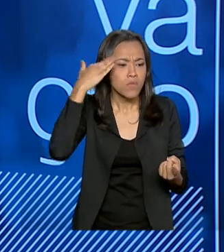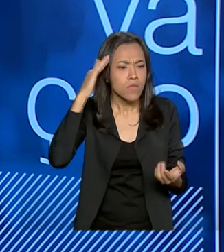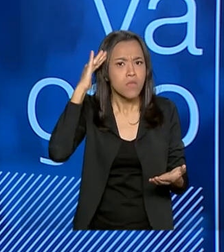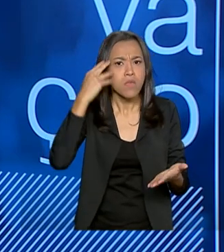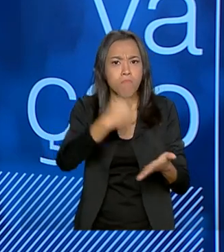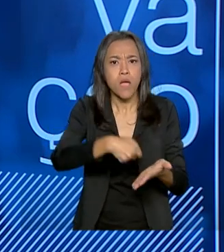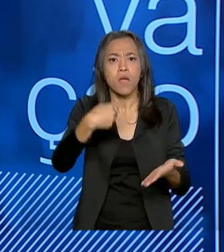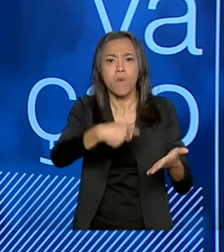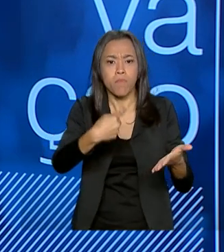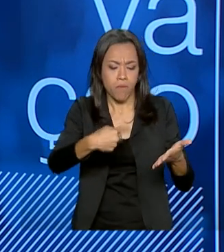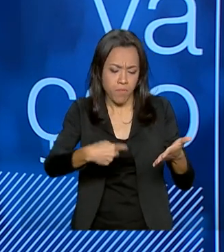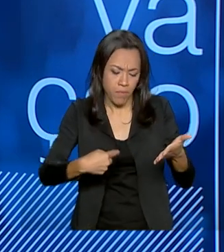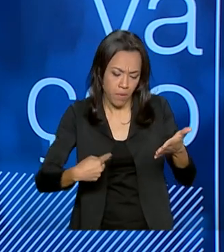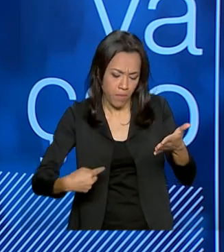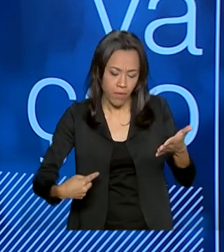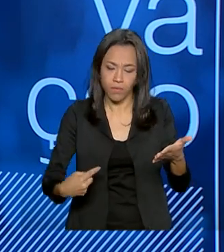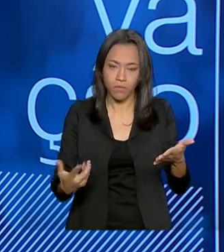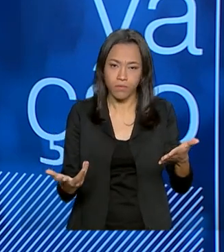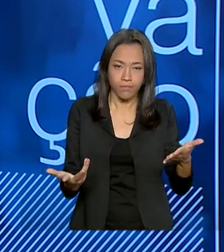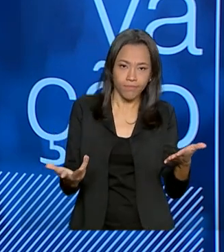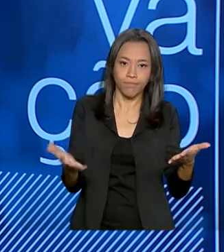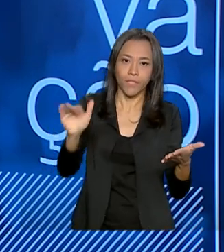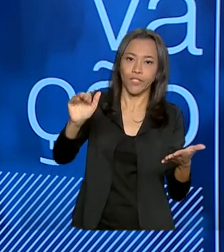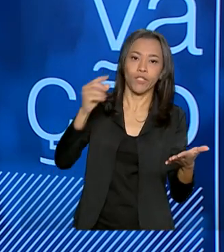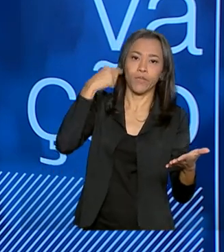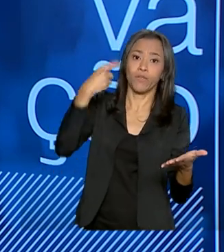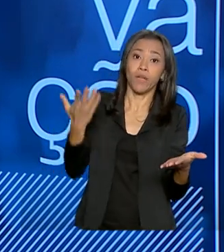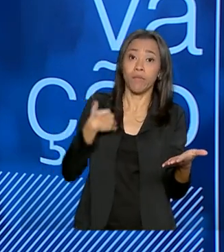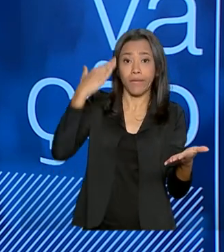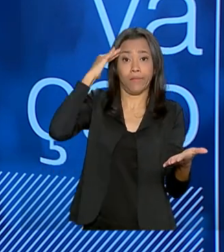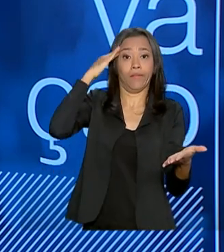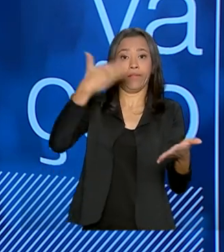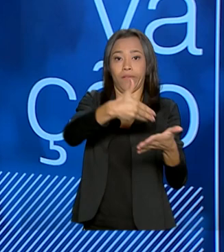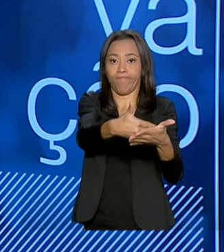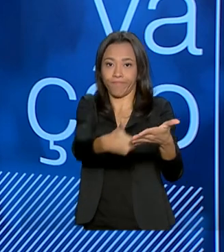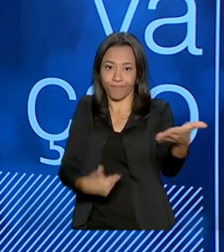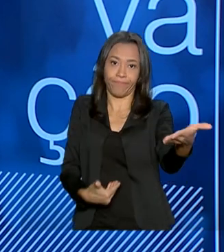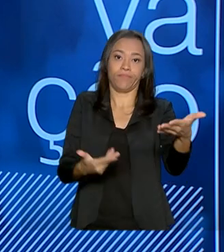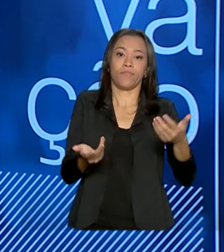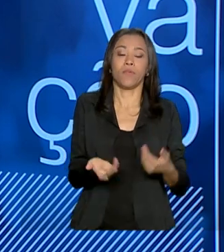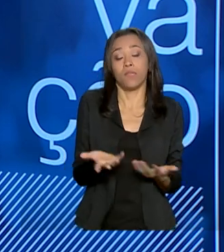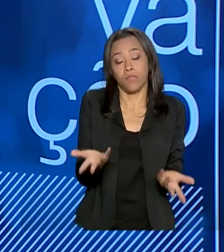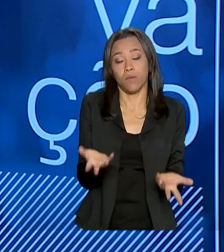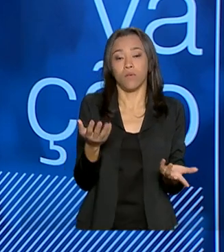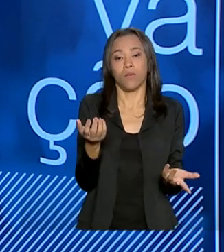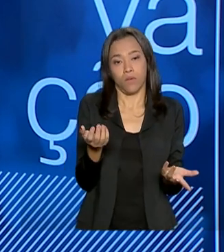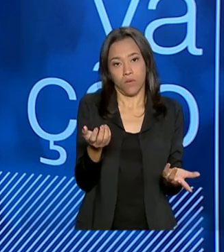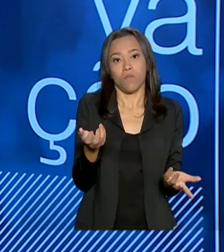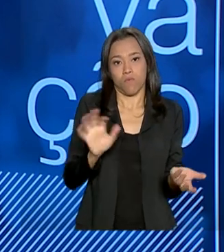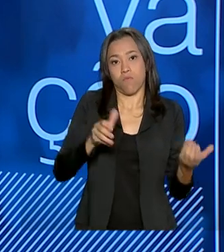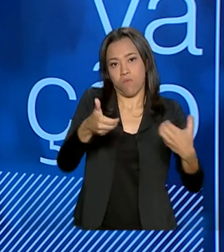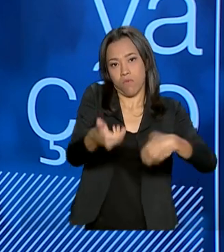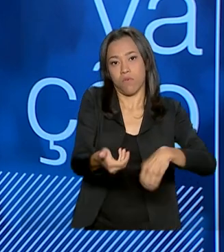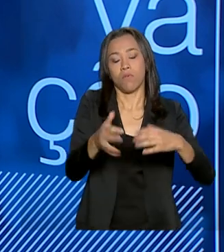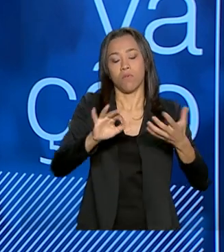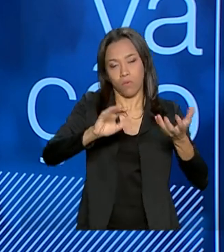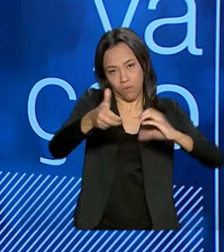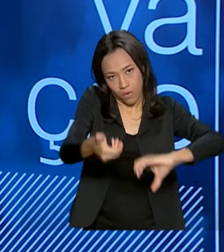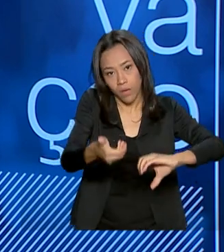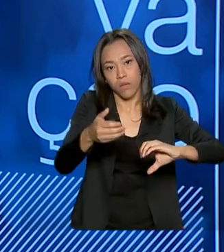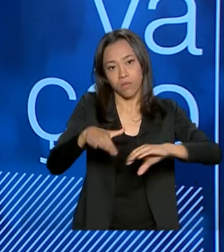pagar e como pagar. Então, é óbvio que o Congresso já está discutindo essa questão, já se entendeu isso.